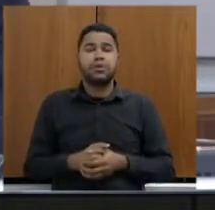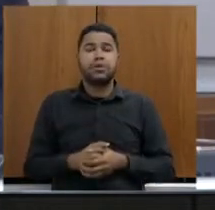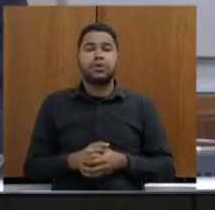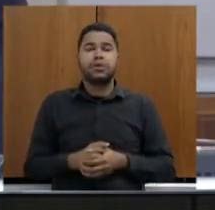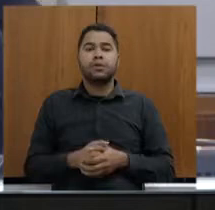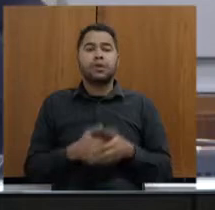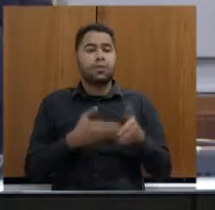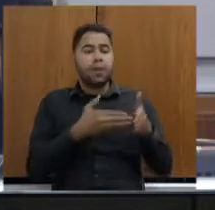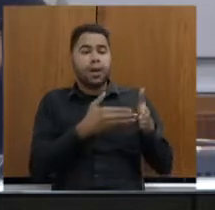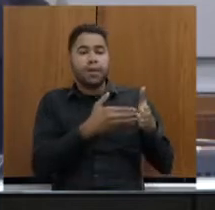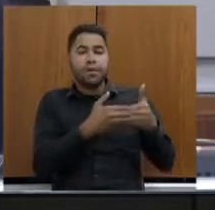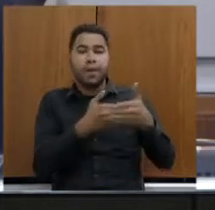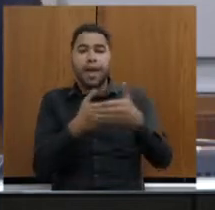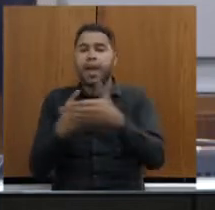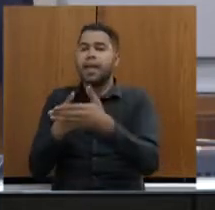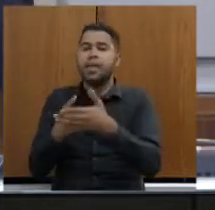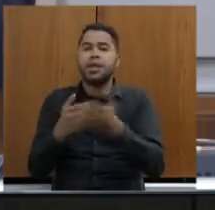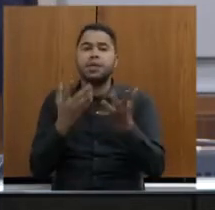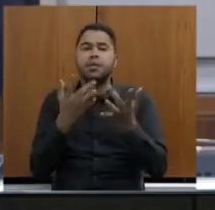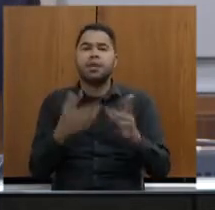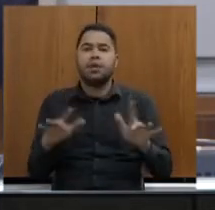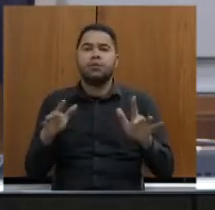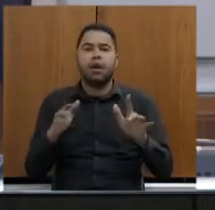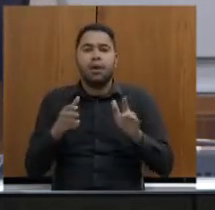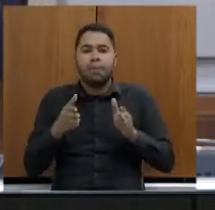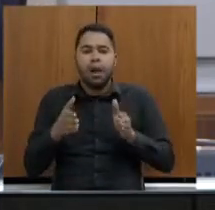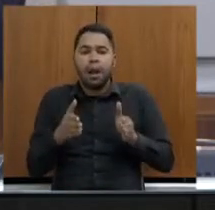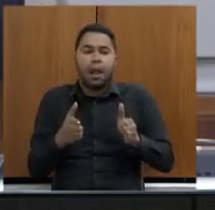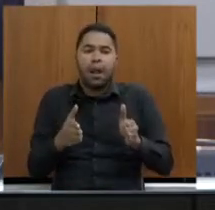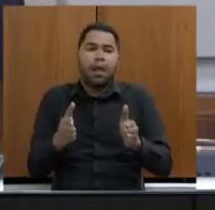barreira natural para que você não continue expandindo